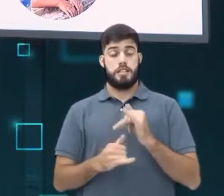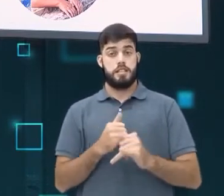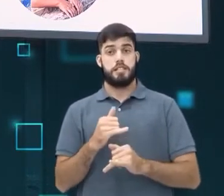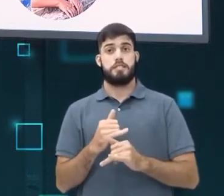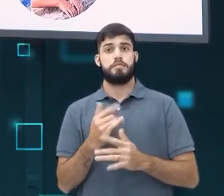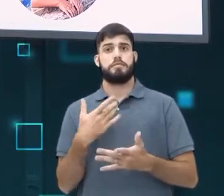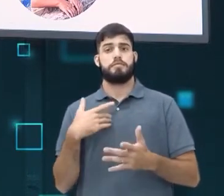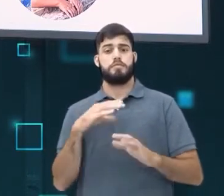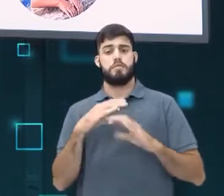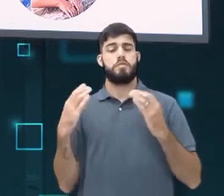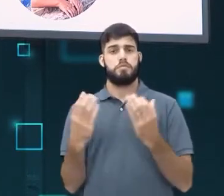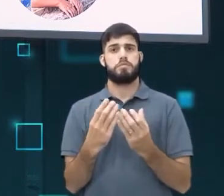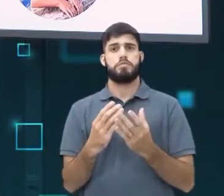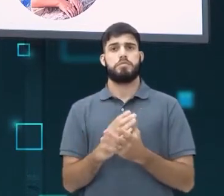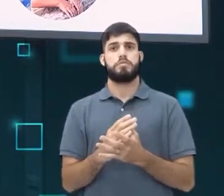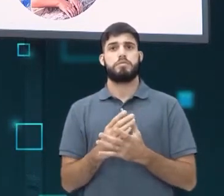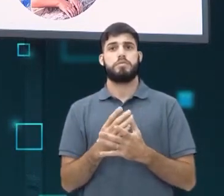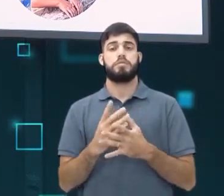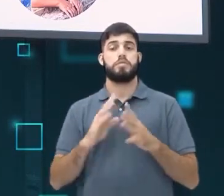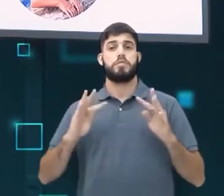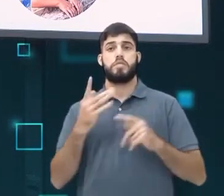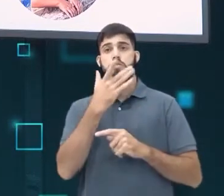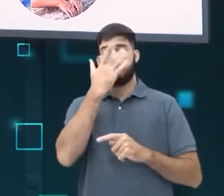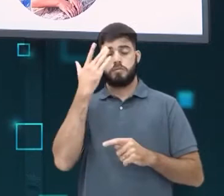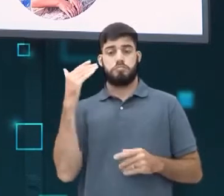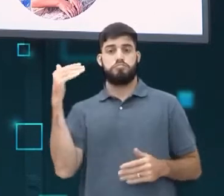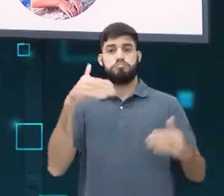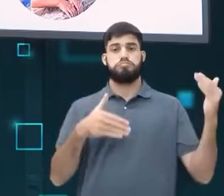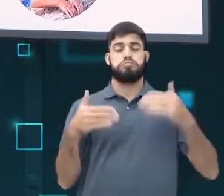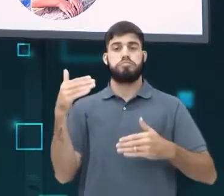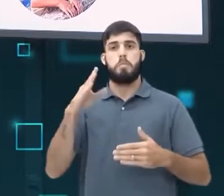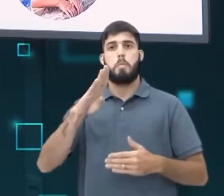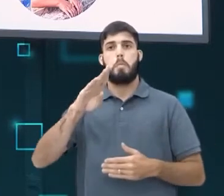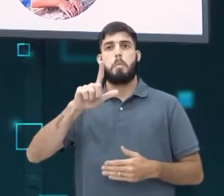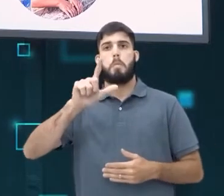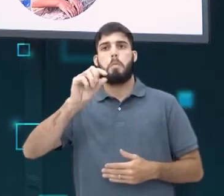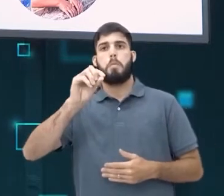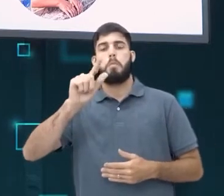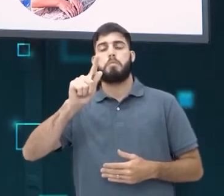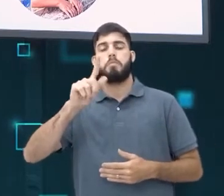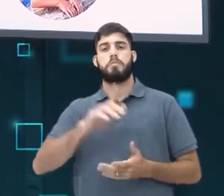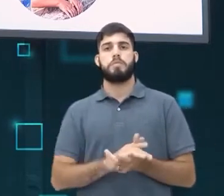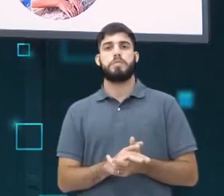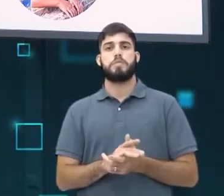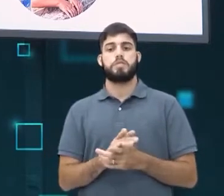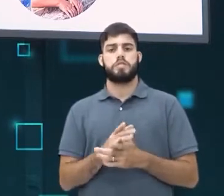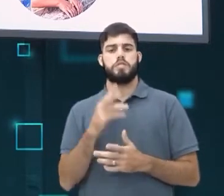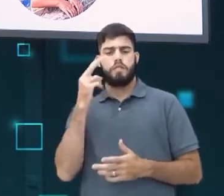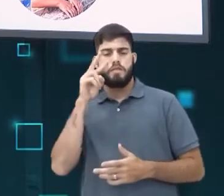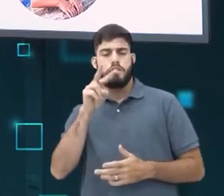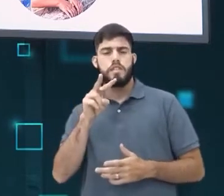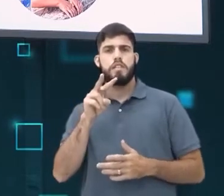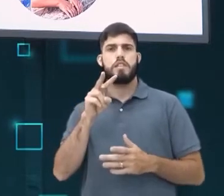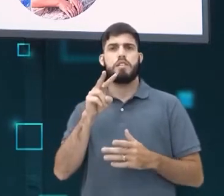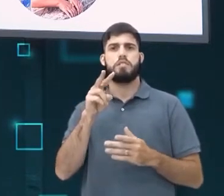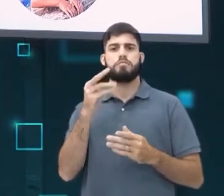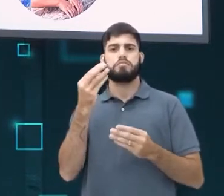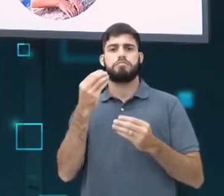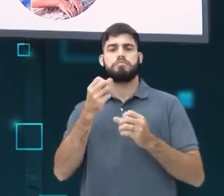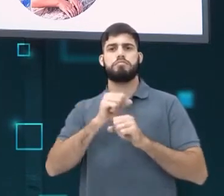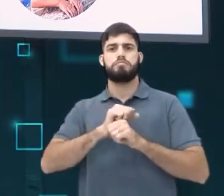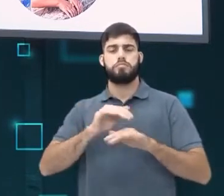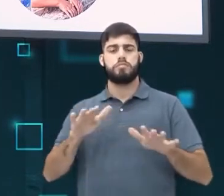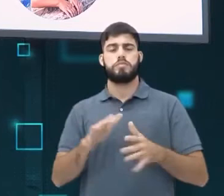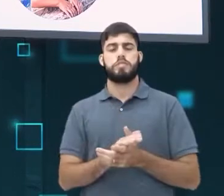feita uma comunidade mesmo onde todo mundo lia seu blog, compartilhava coisas e assim ia. Eu trabalho mais ou